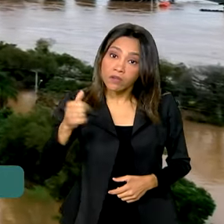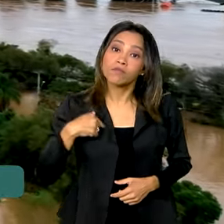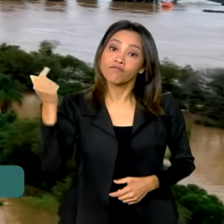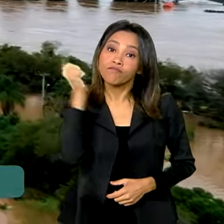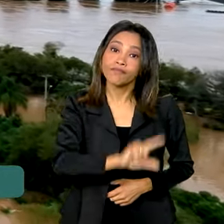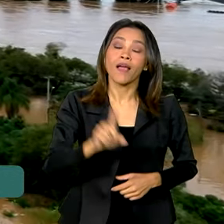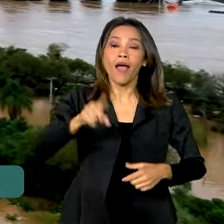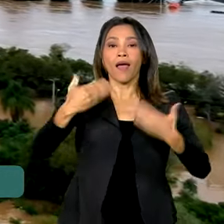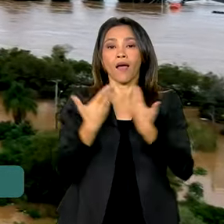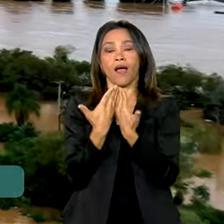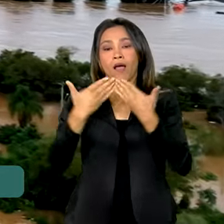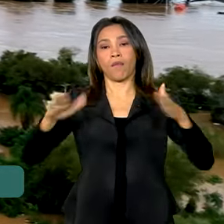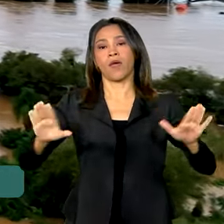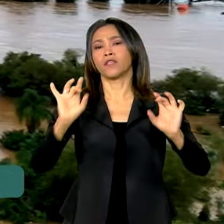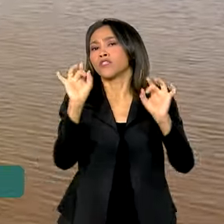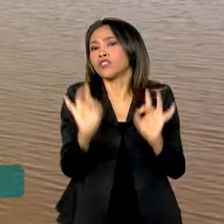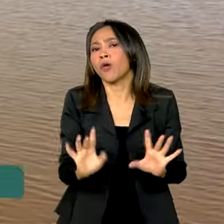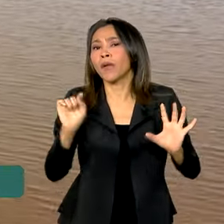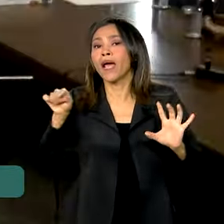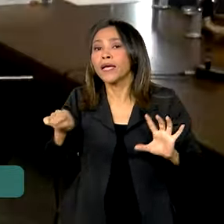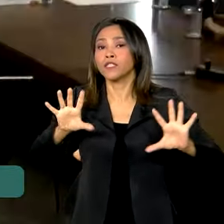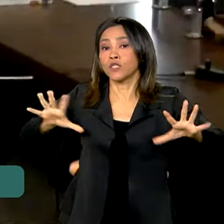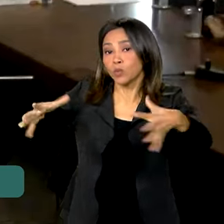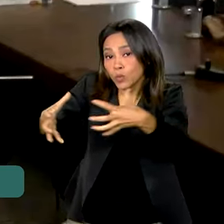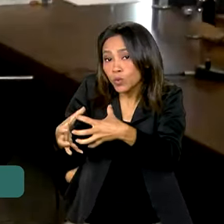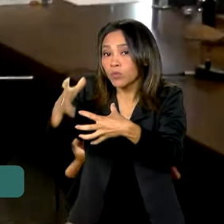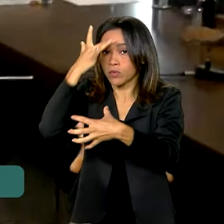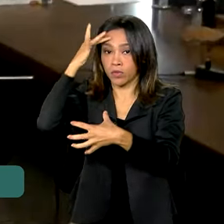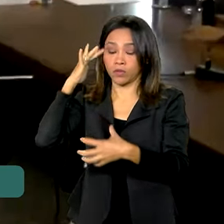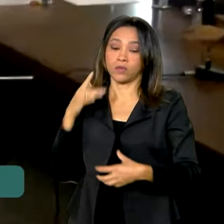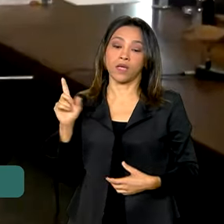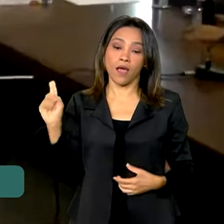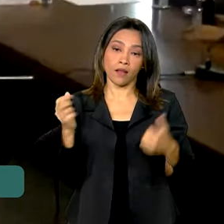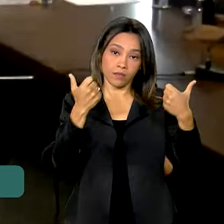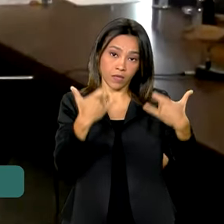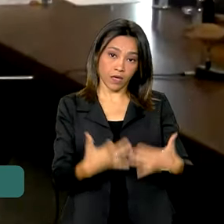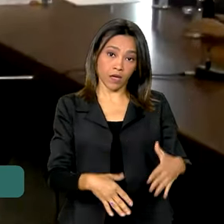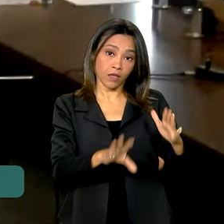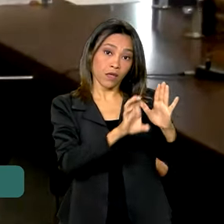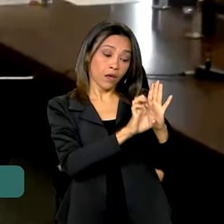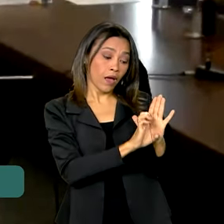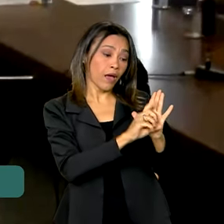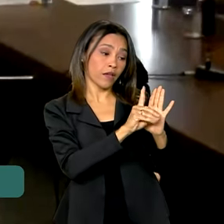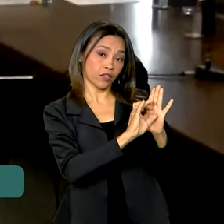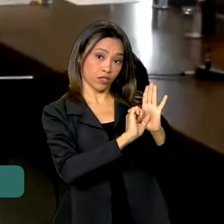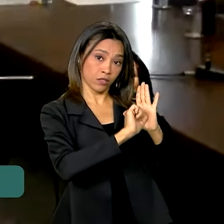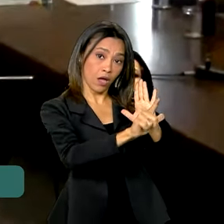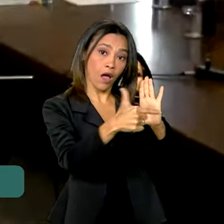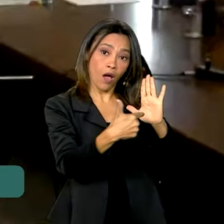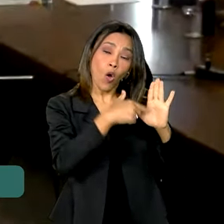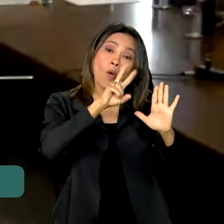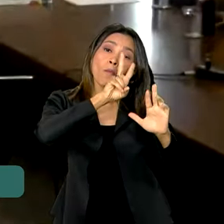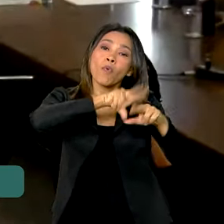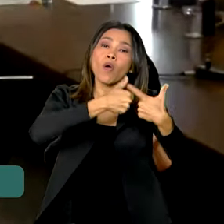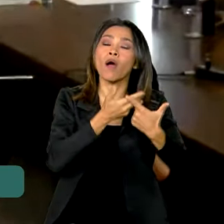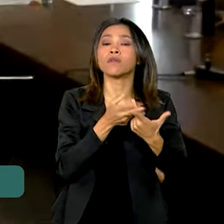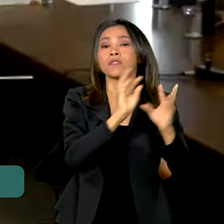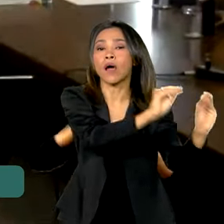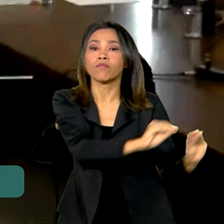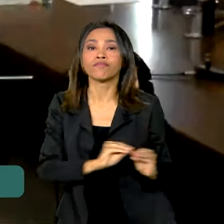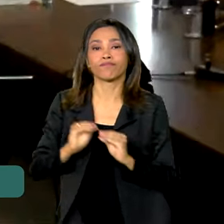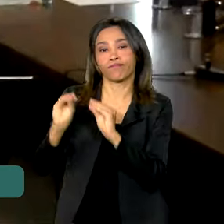Exceção aberta apenas para esse grupo. Algumas alterações no edital são importantes para fazer frente a essa mudança de calendário,